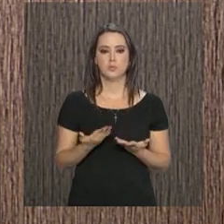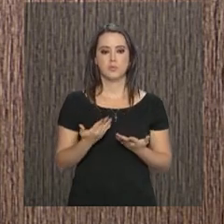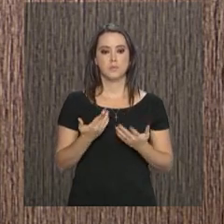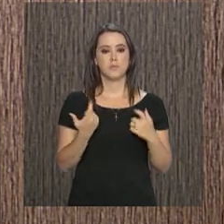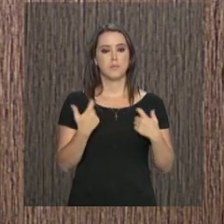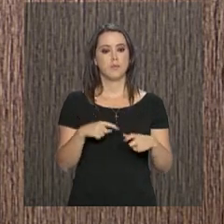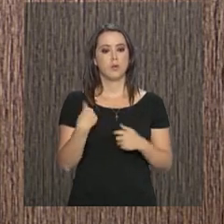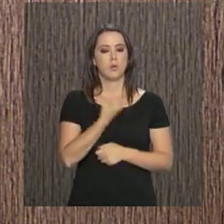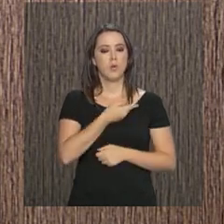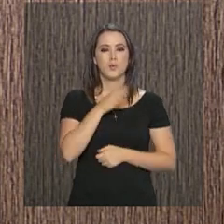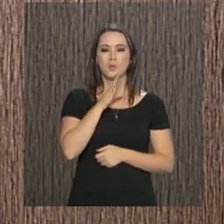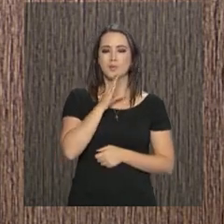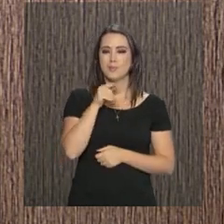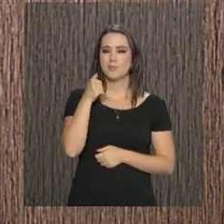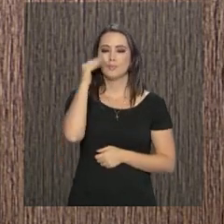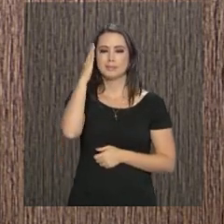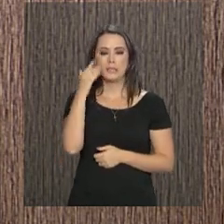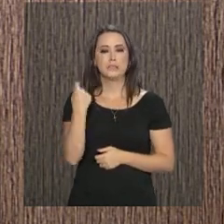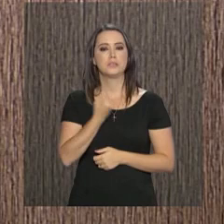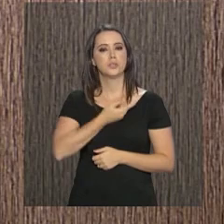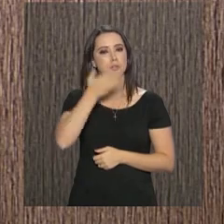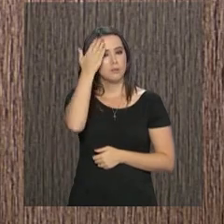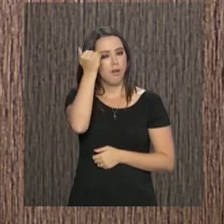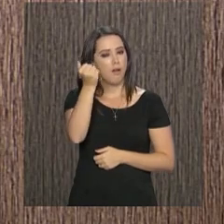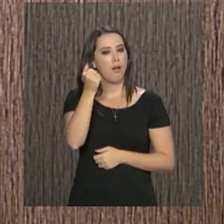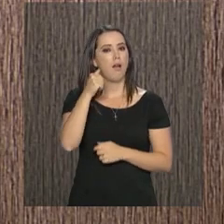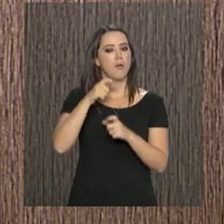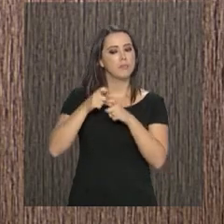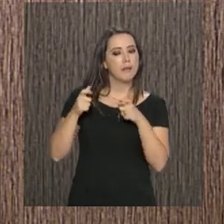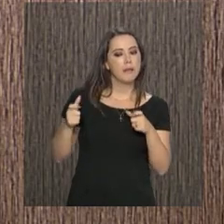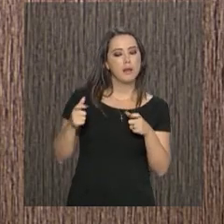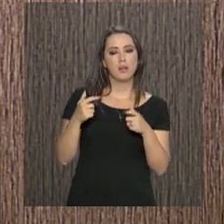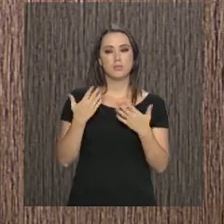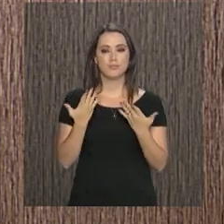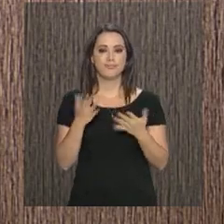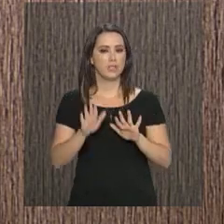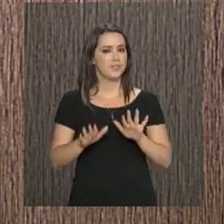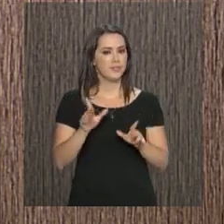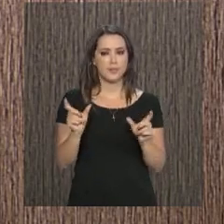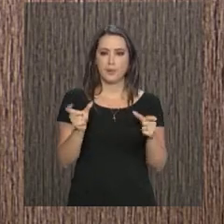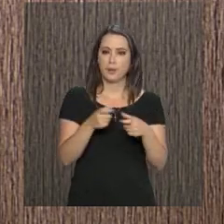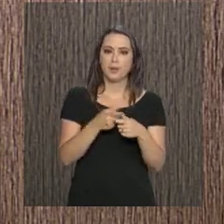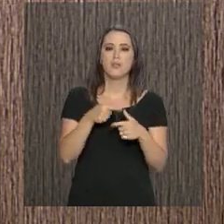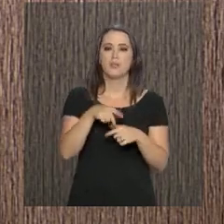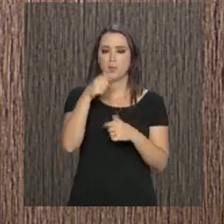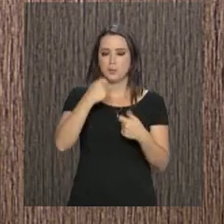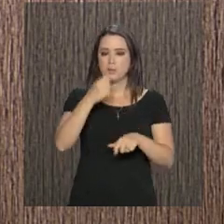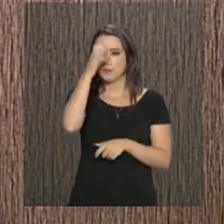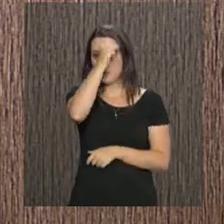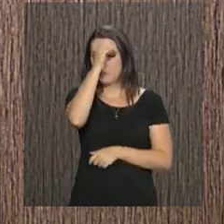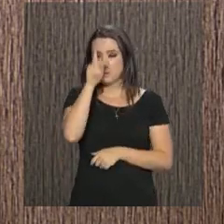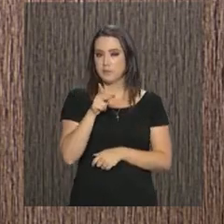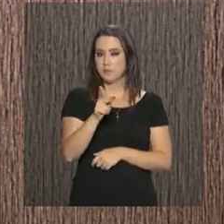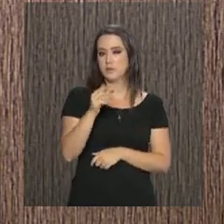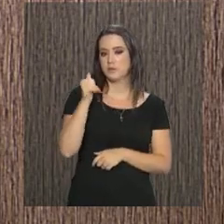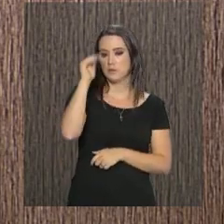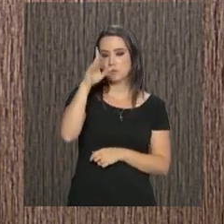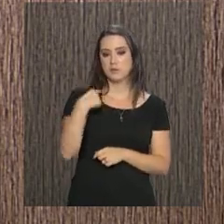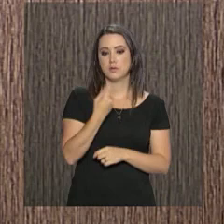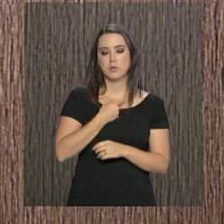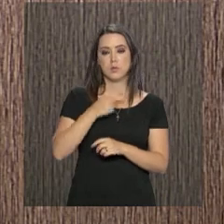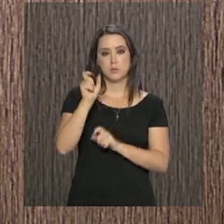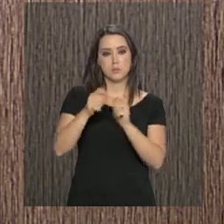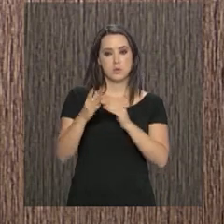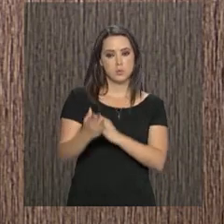onde o nosso conhecimento, por mais que nós achemos que seja grande, não é, e o conhecimento nunca é demais. Então, ter alguém para nos